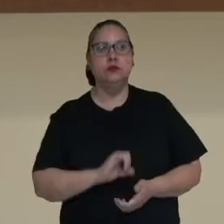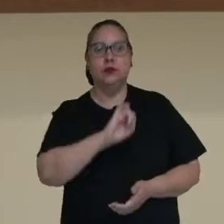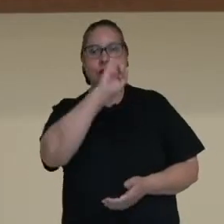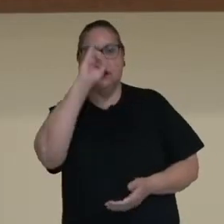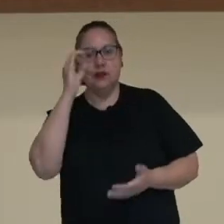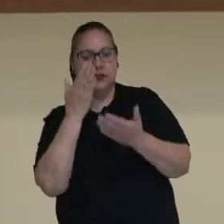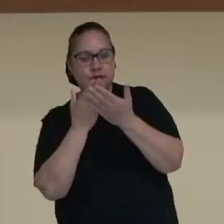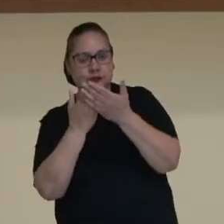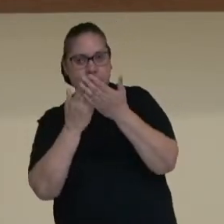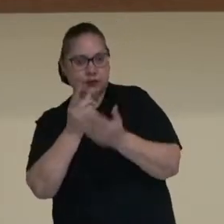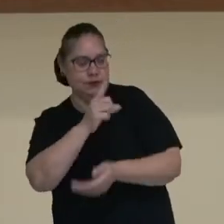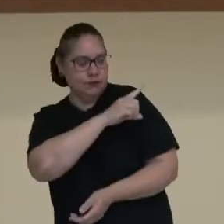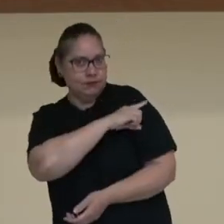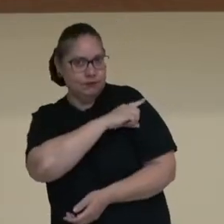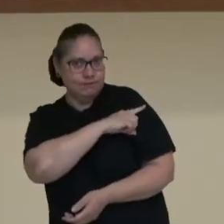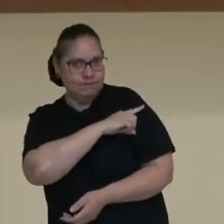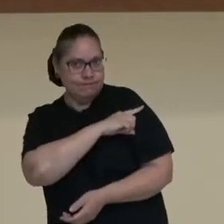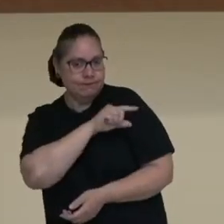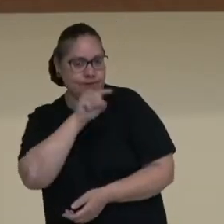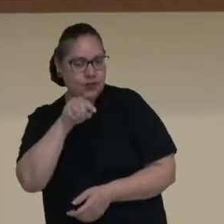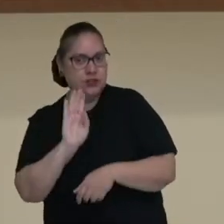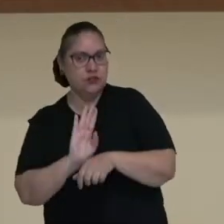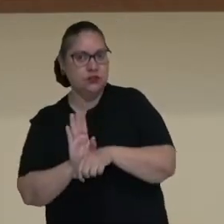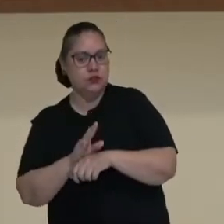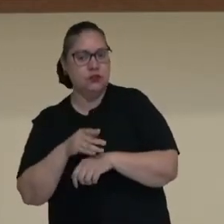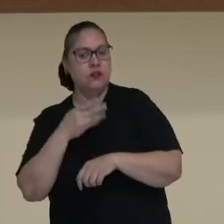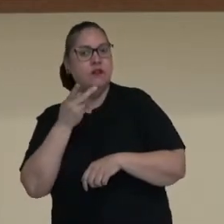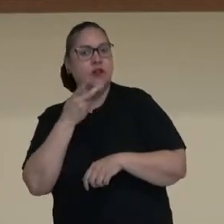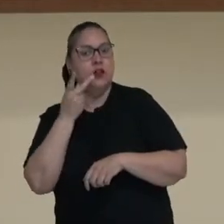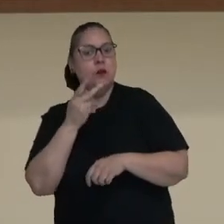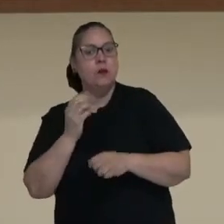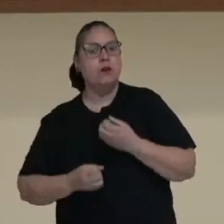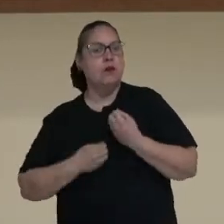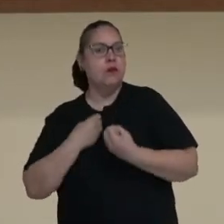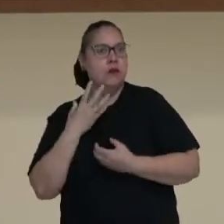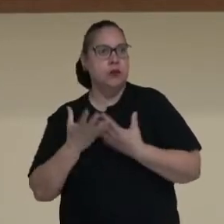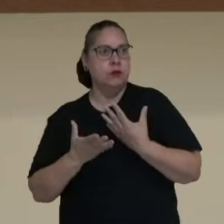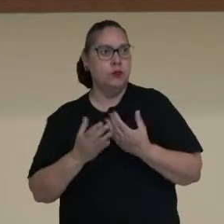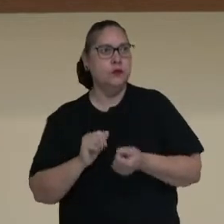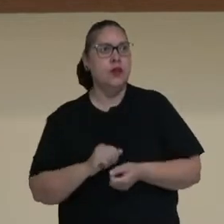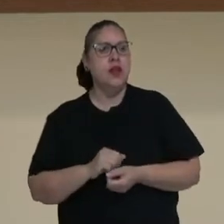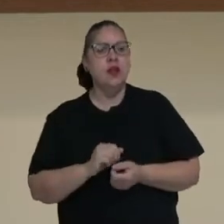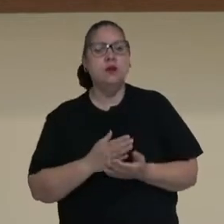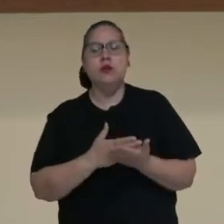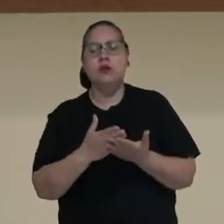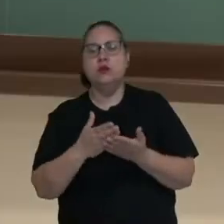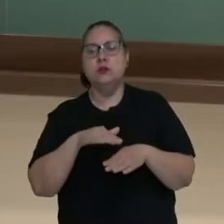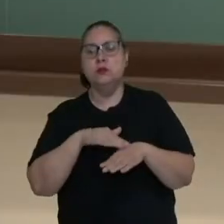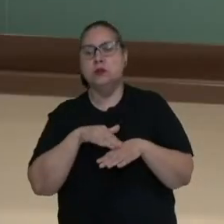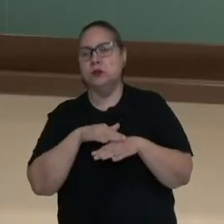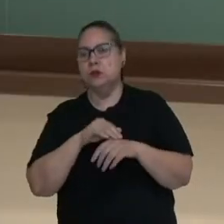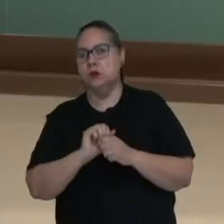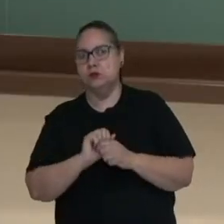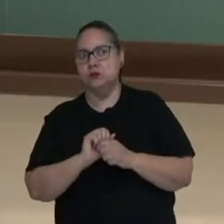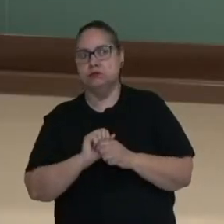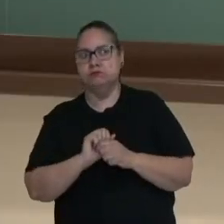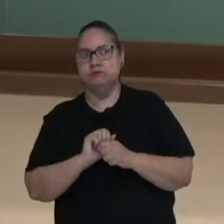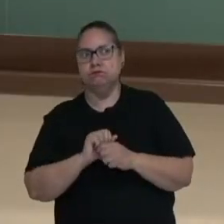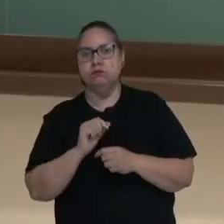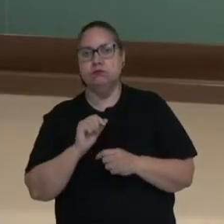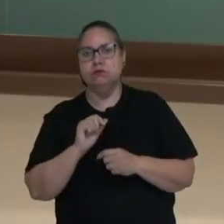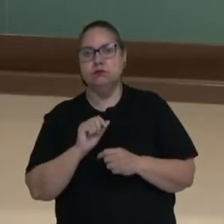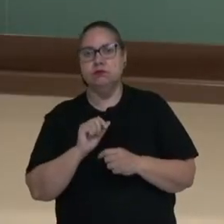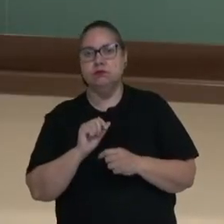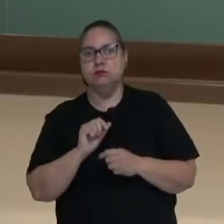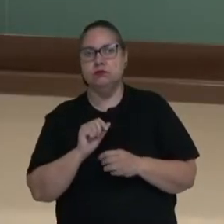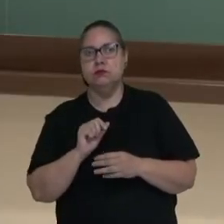Olá, estudantes da primeira série! Nesse vídeo vamos falar sobre poemas. Para começo de conversa, puse